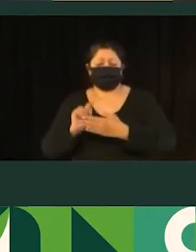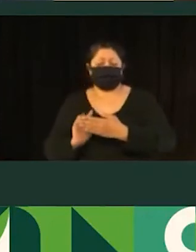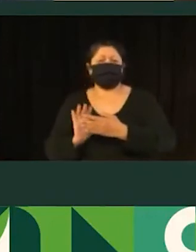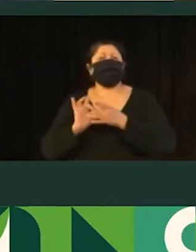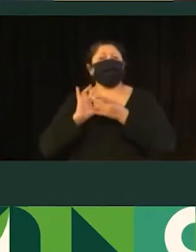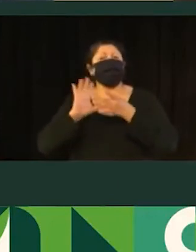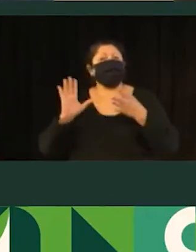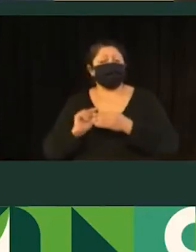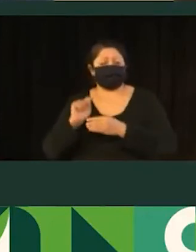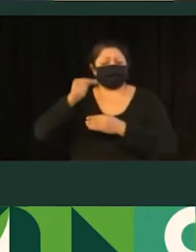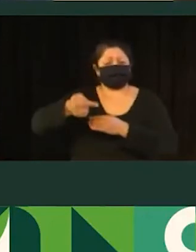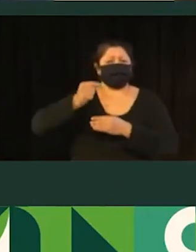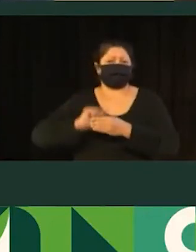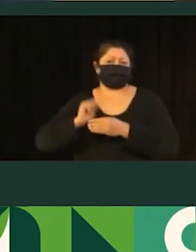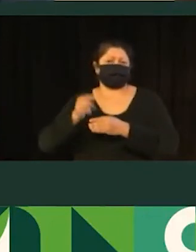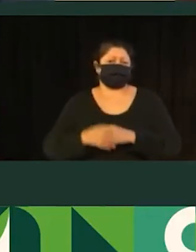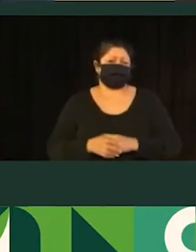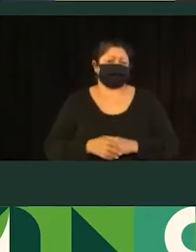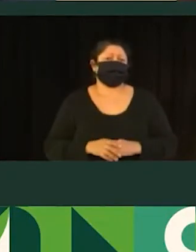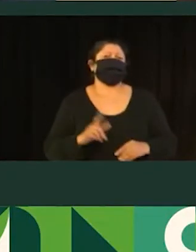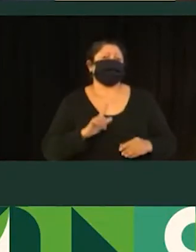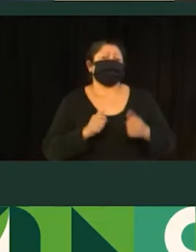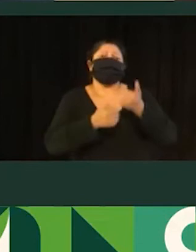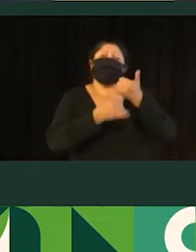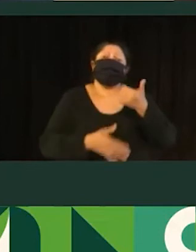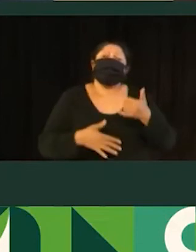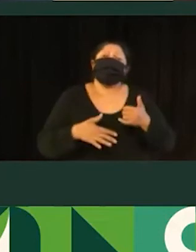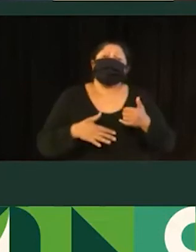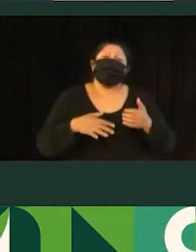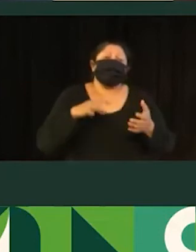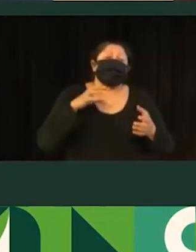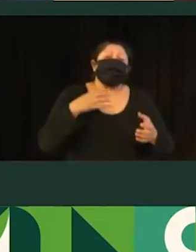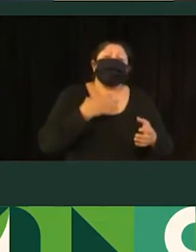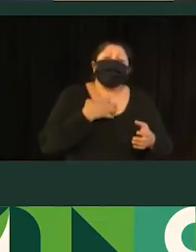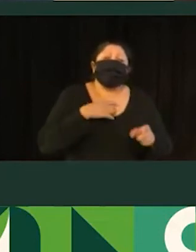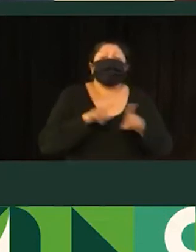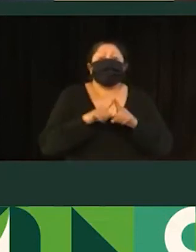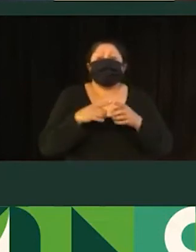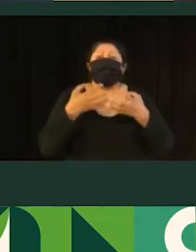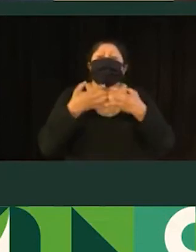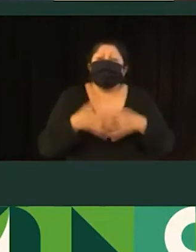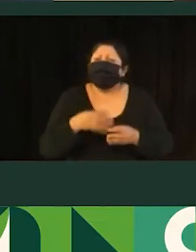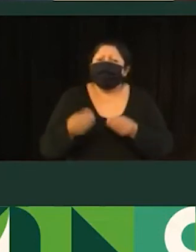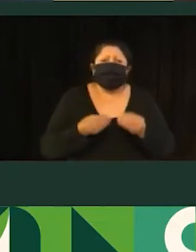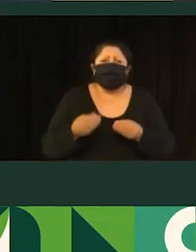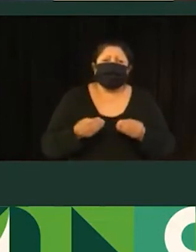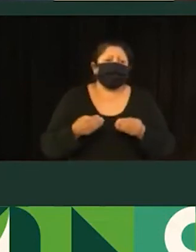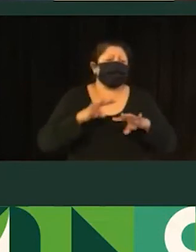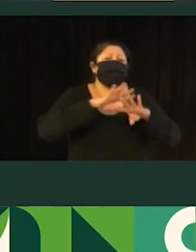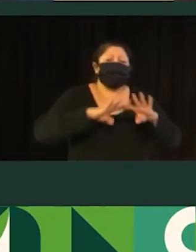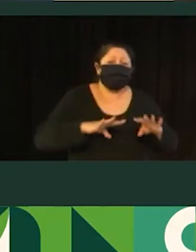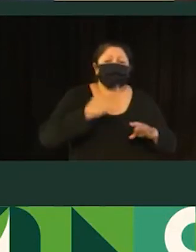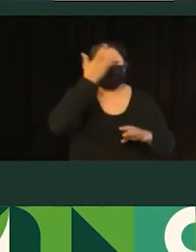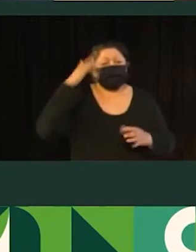Então, além das diretrizes físicas, a tem as diretrizes funcionais, que são redes. Então, a rede de tráfego motorizado, de circulação de